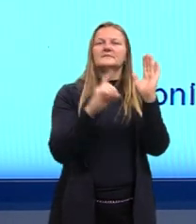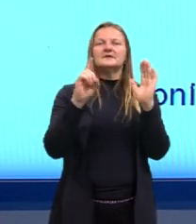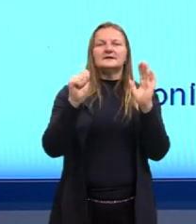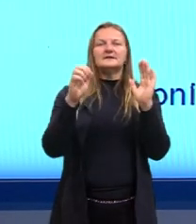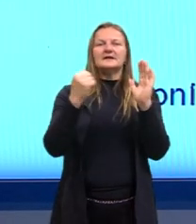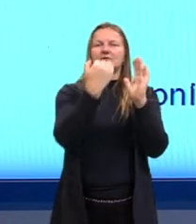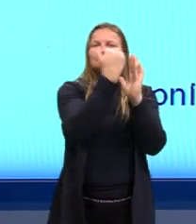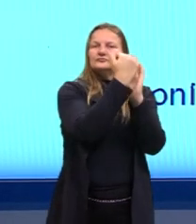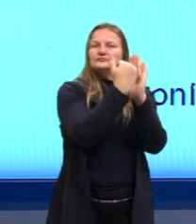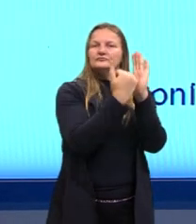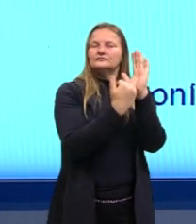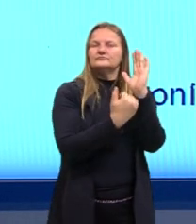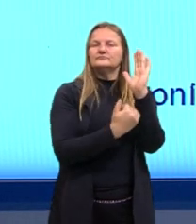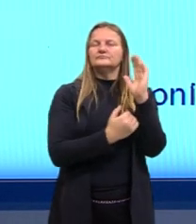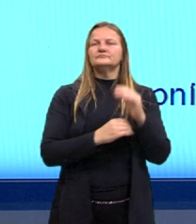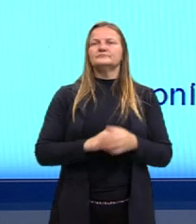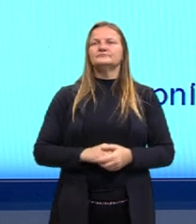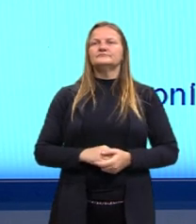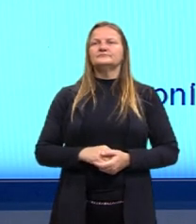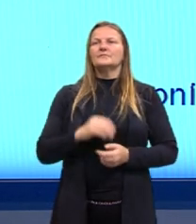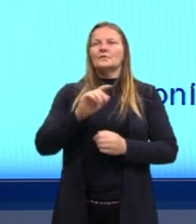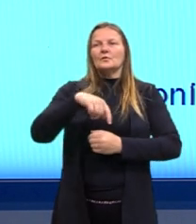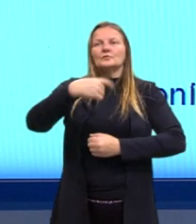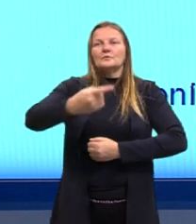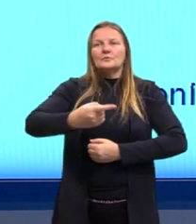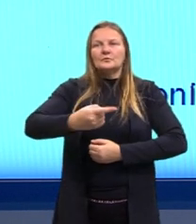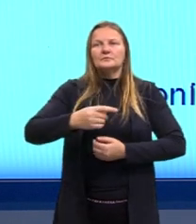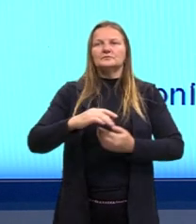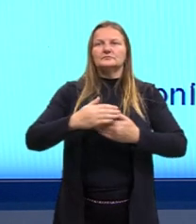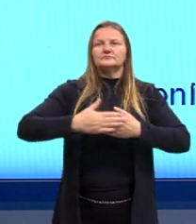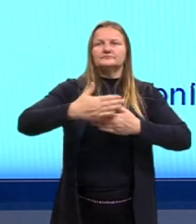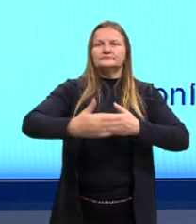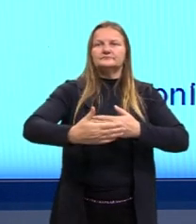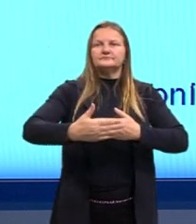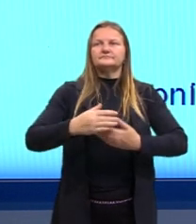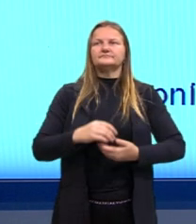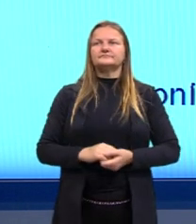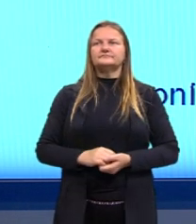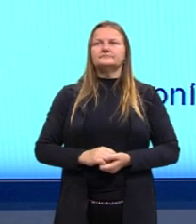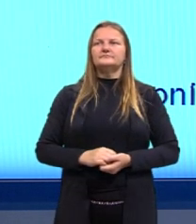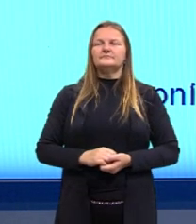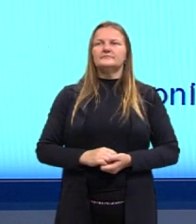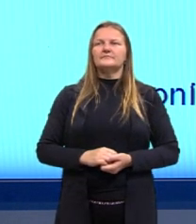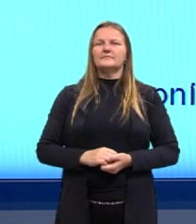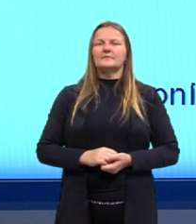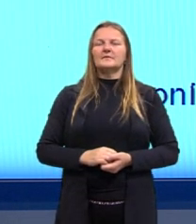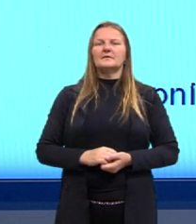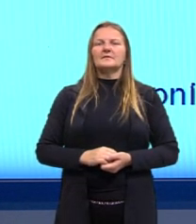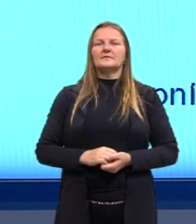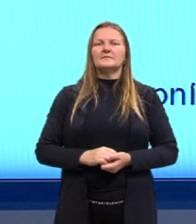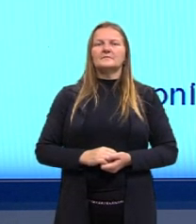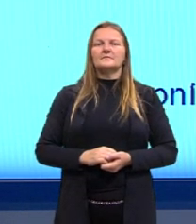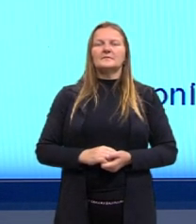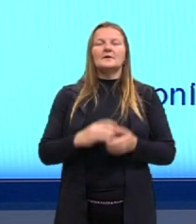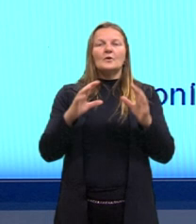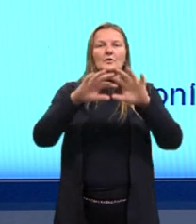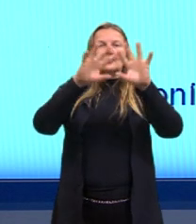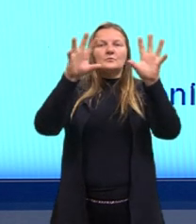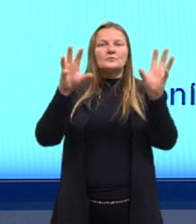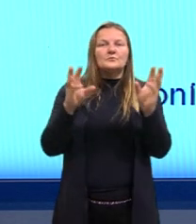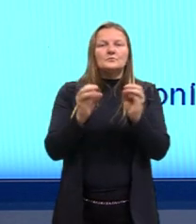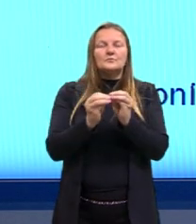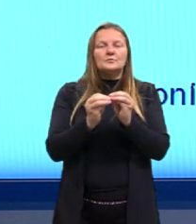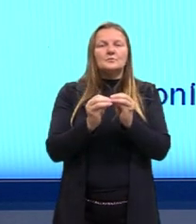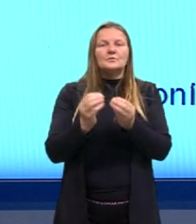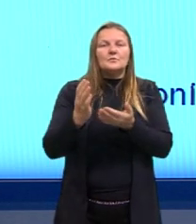listados, né? Qual o próximo passo? A gente precisa, a gente busca resumir esses dados,